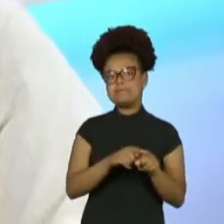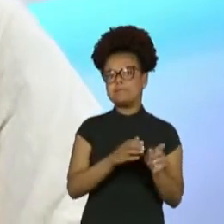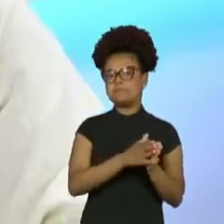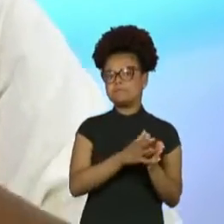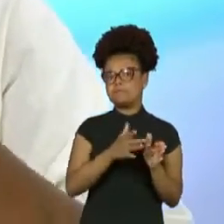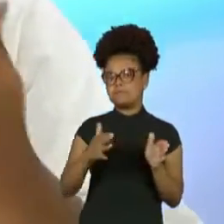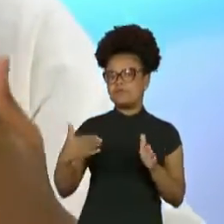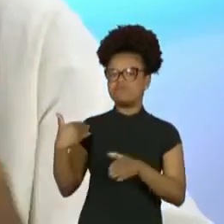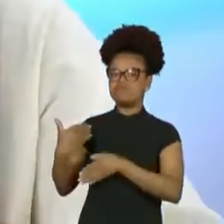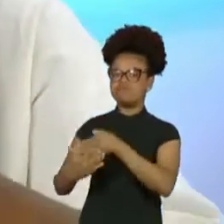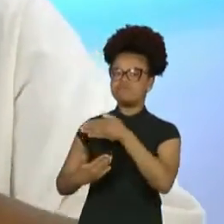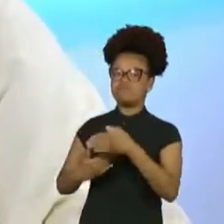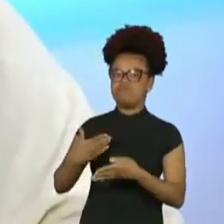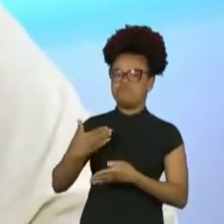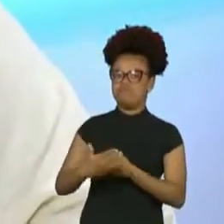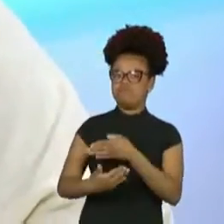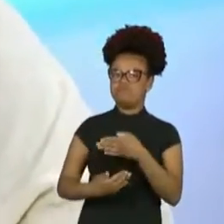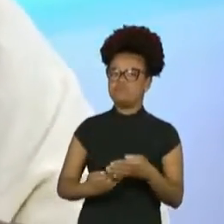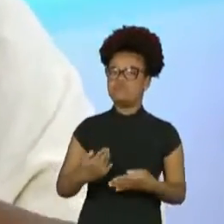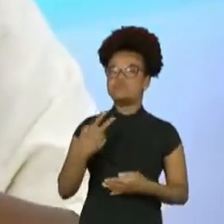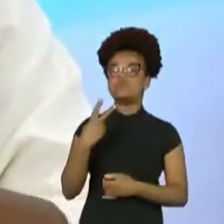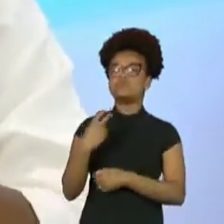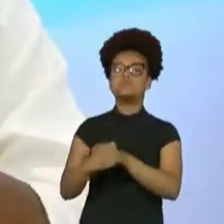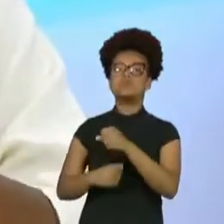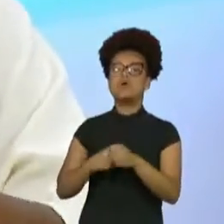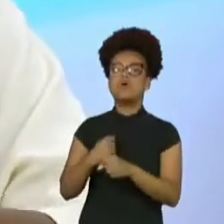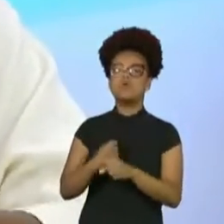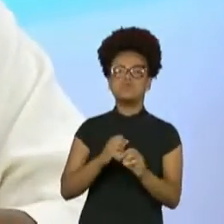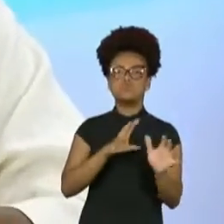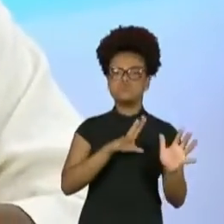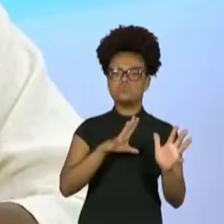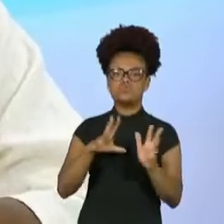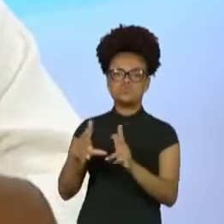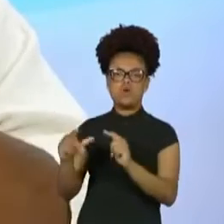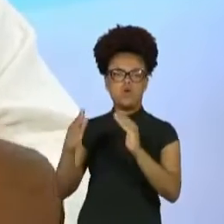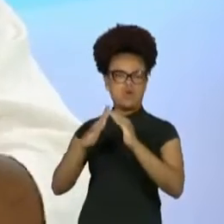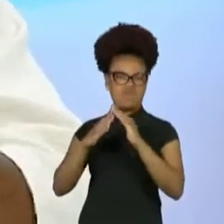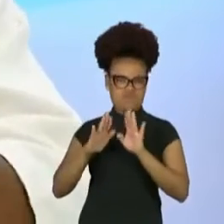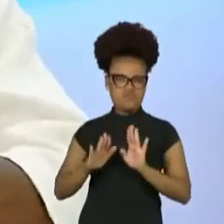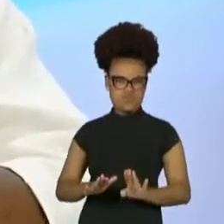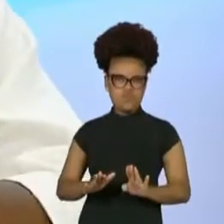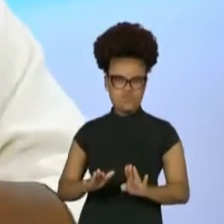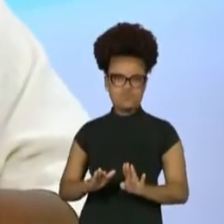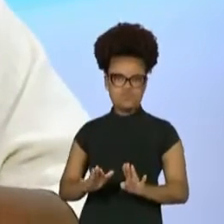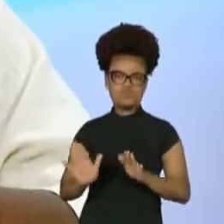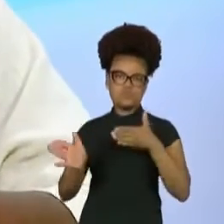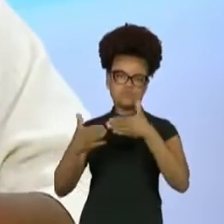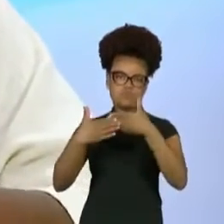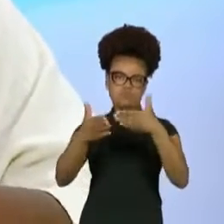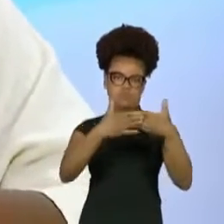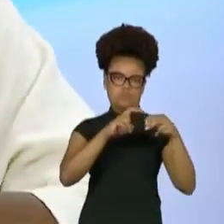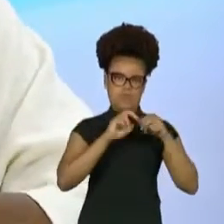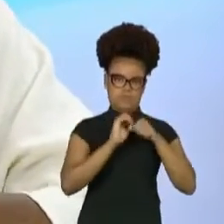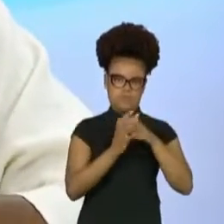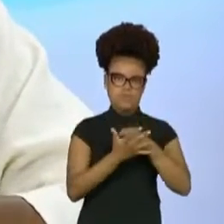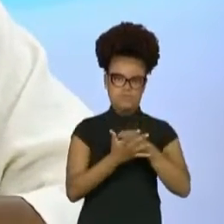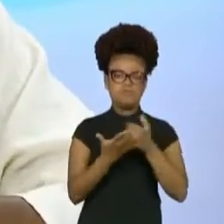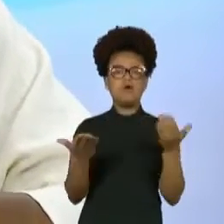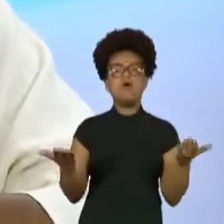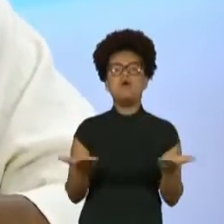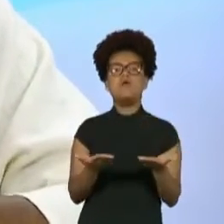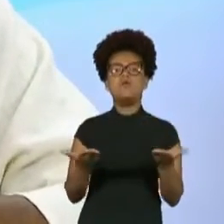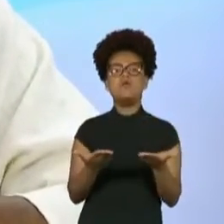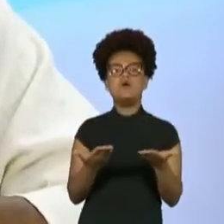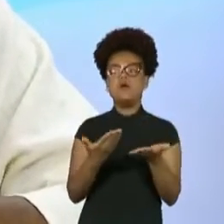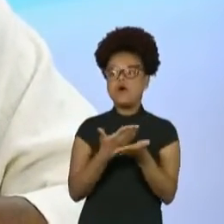dois anos isolados, agora voltando e tal. Eu queria saber como que você cuida da sua saúde mental. Eu vi